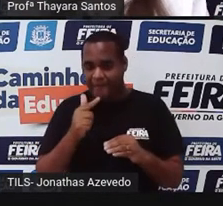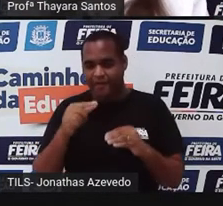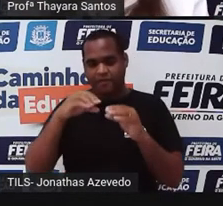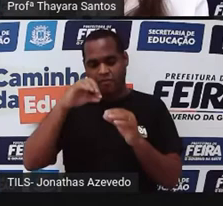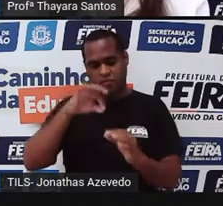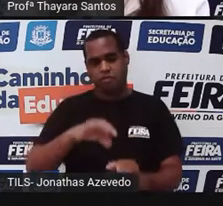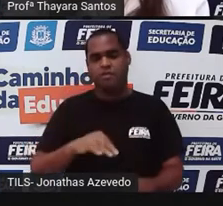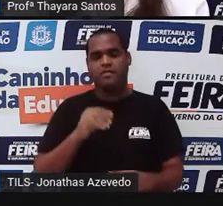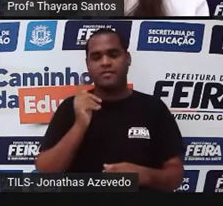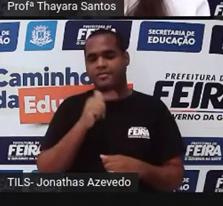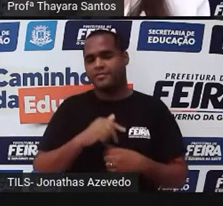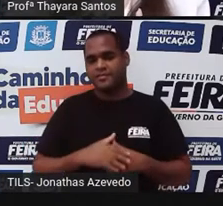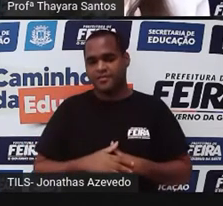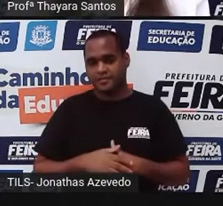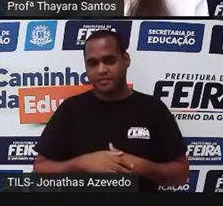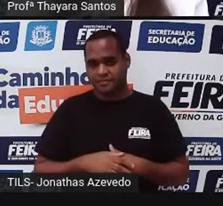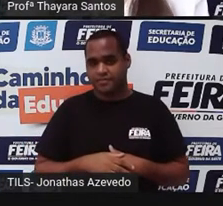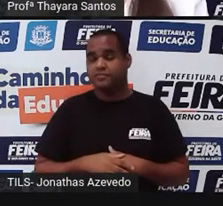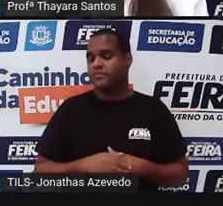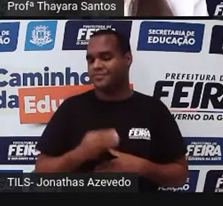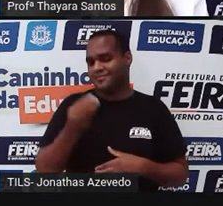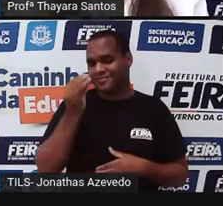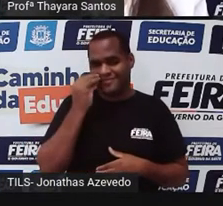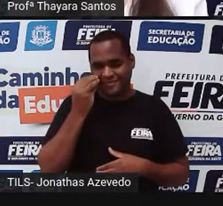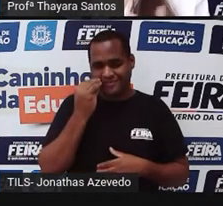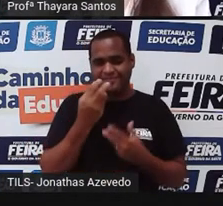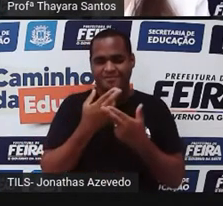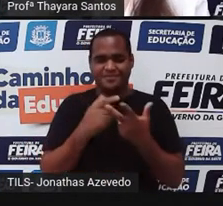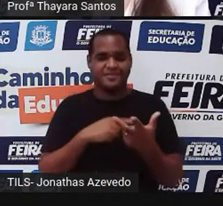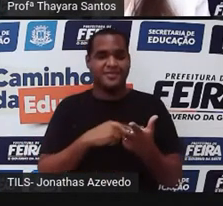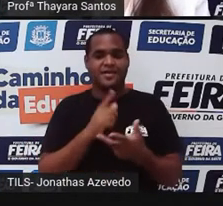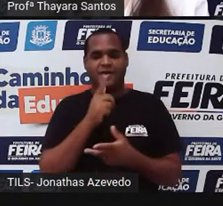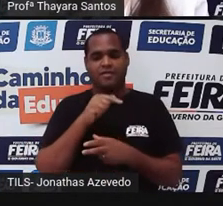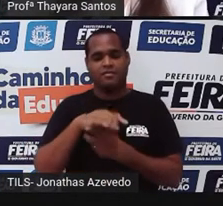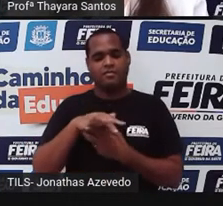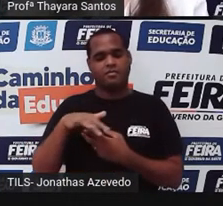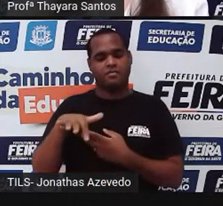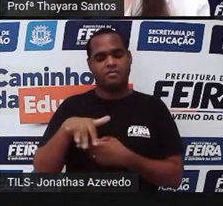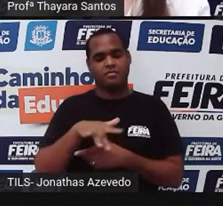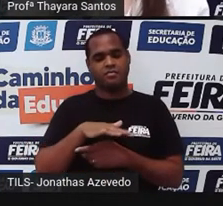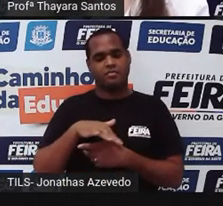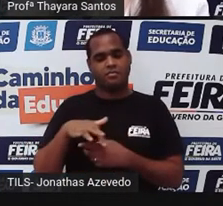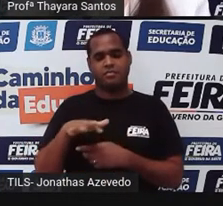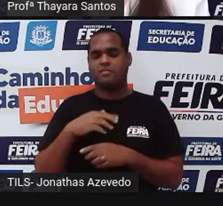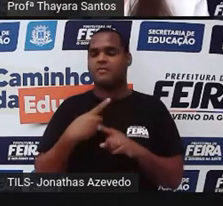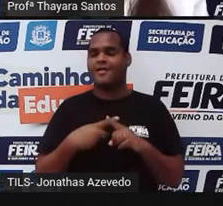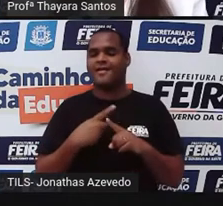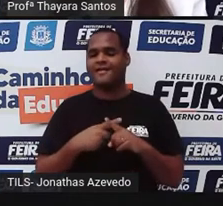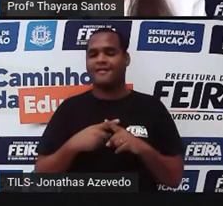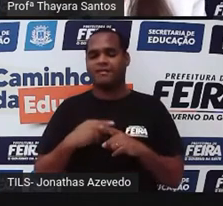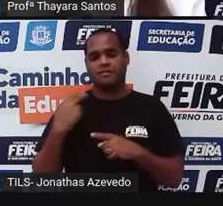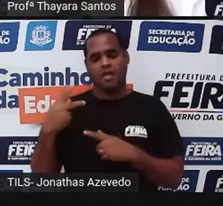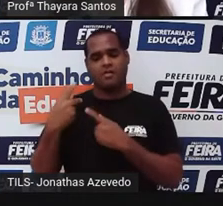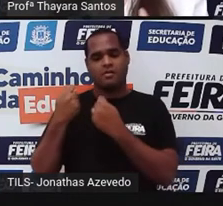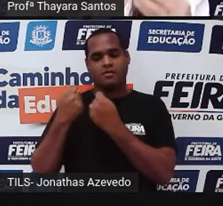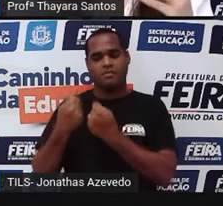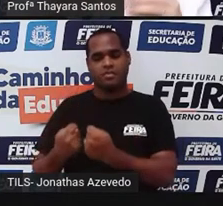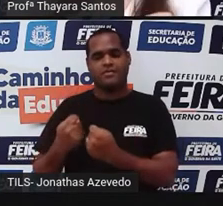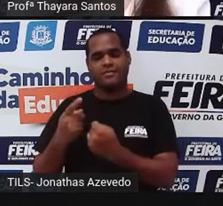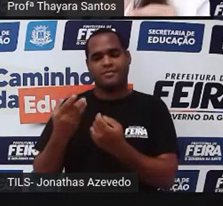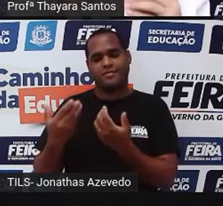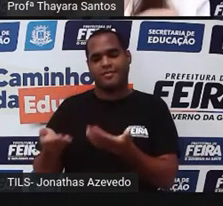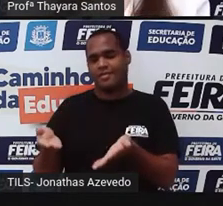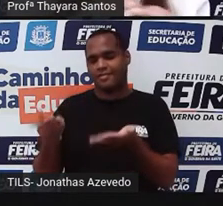Se eu fizer esse experimento, eu vou ver que esse isopor vai boiar. E ele vai boiar por quê? Porque a densidade dele é